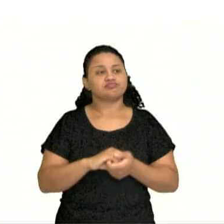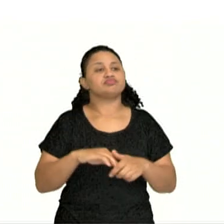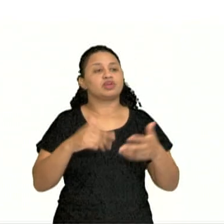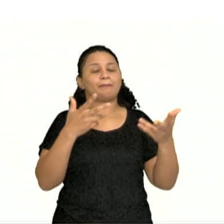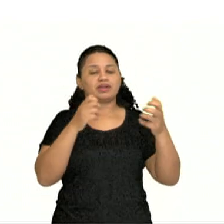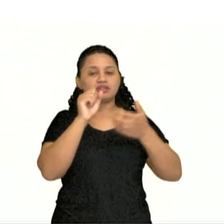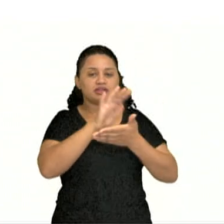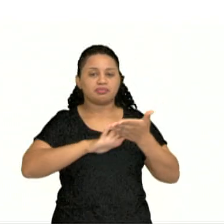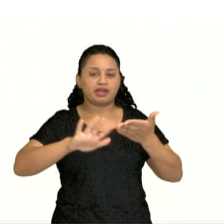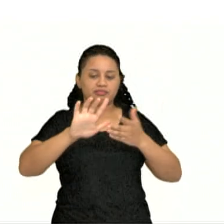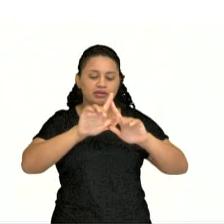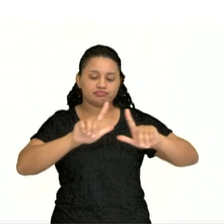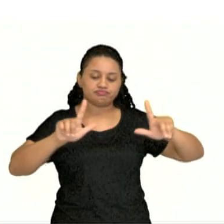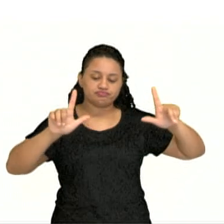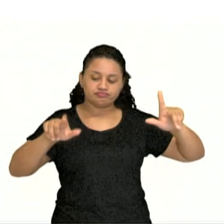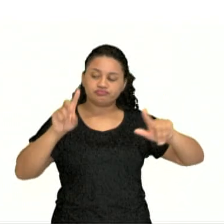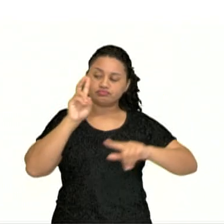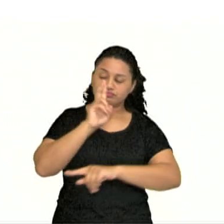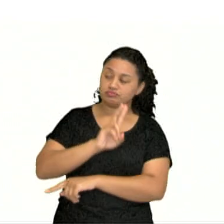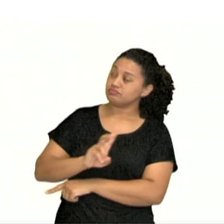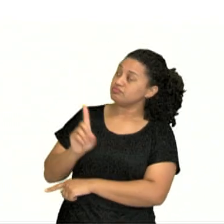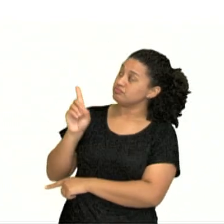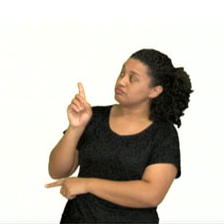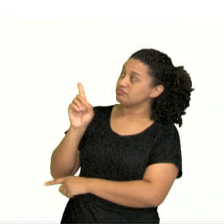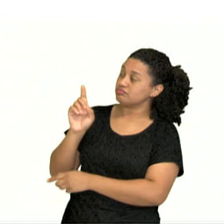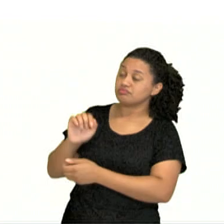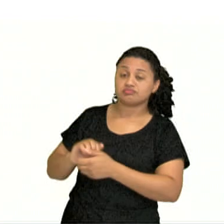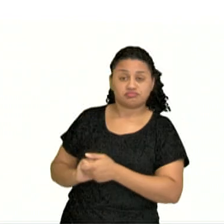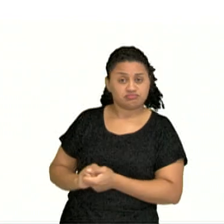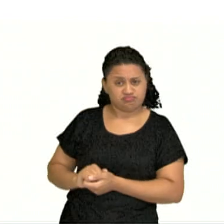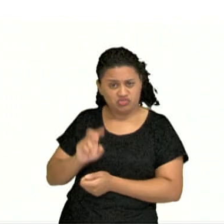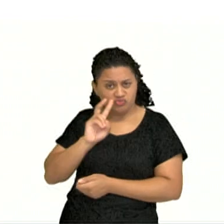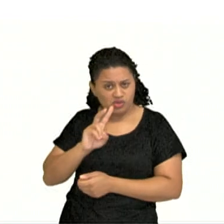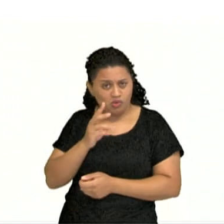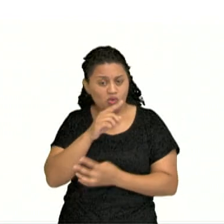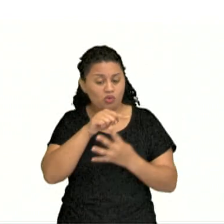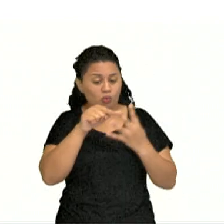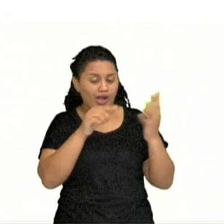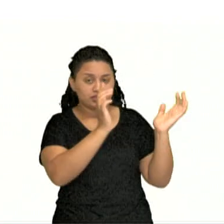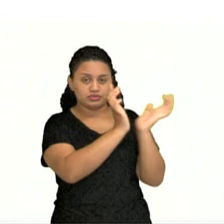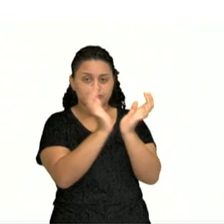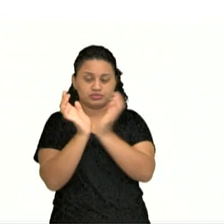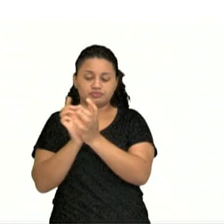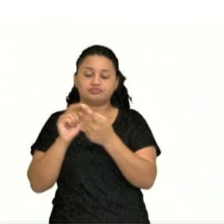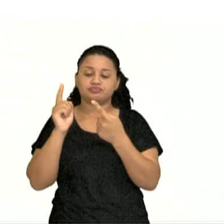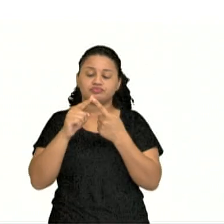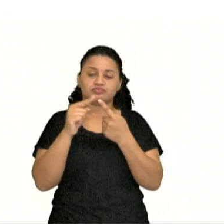na imagem que são quatro grupos. Briófitas,